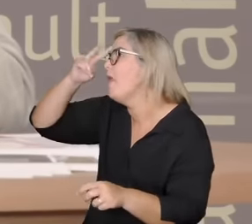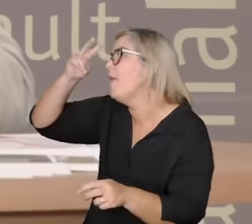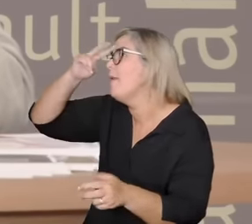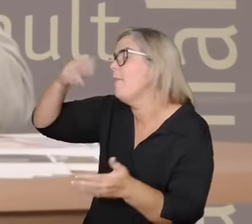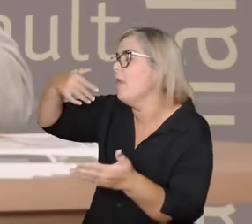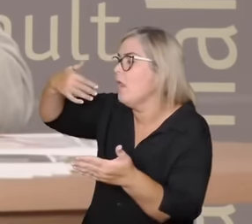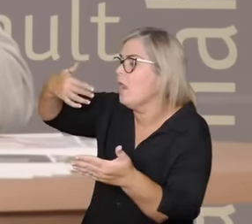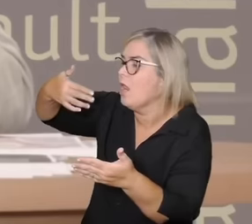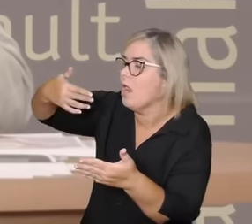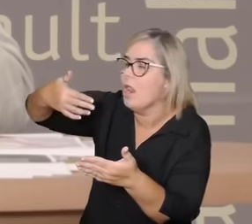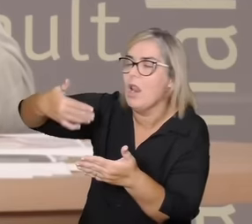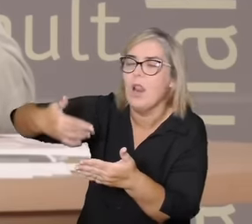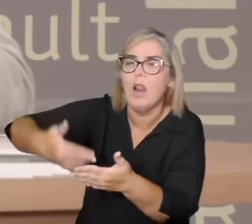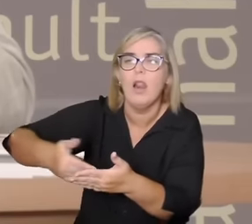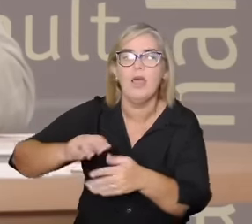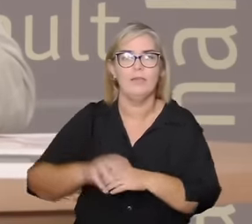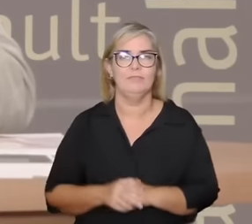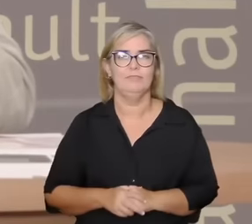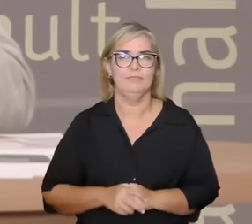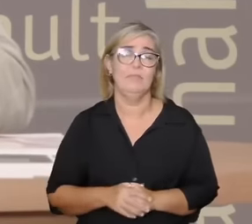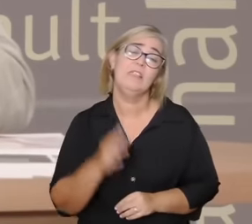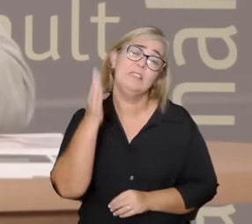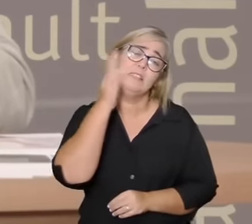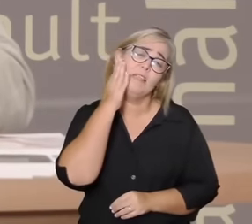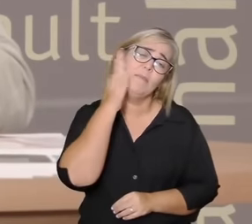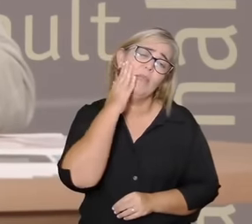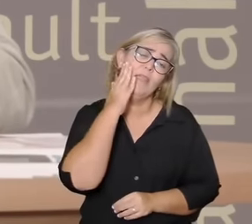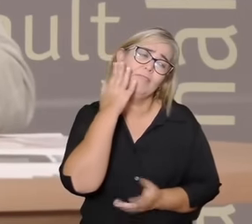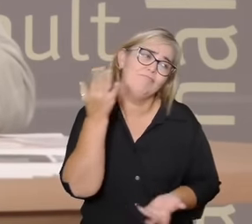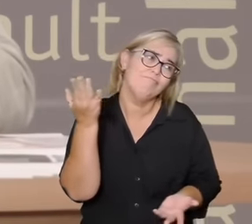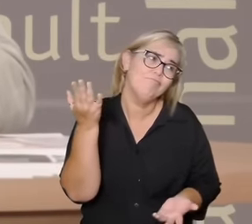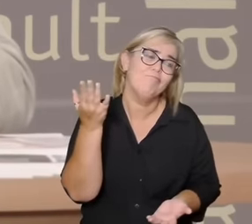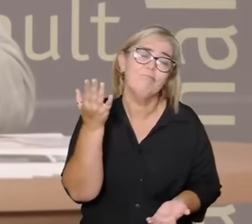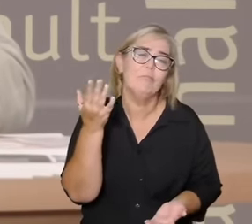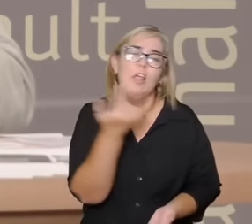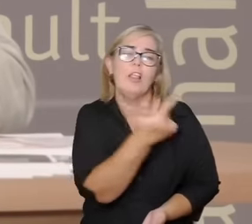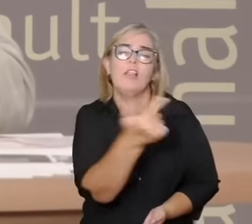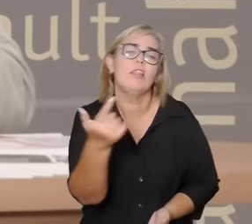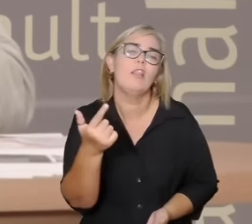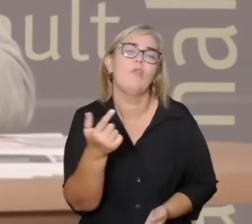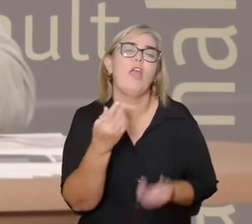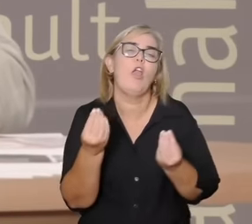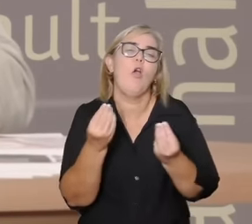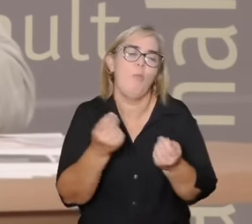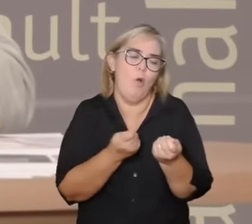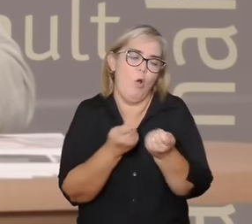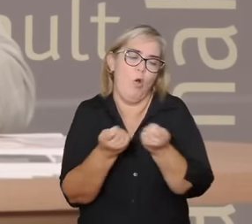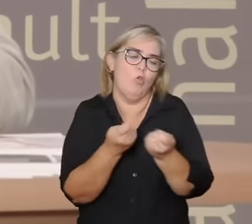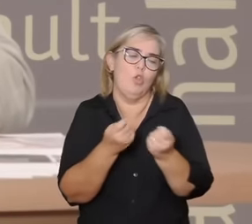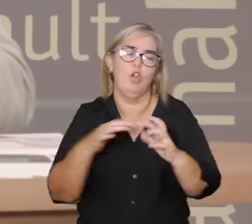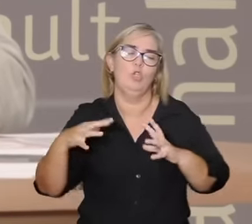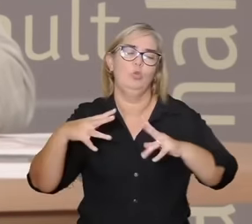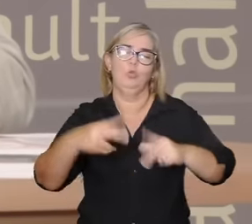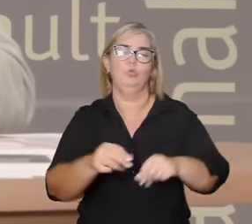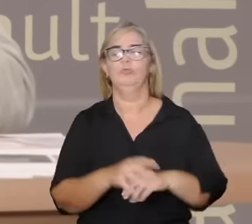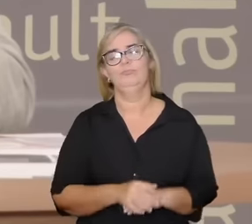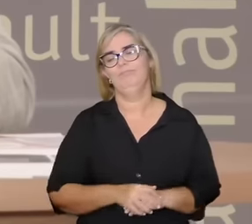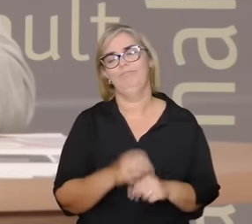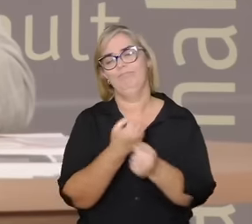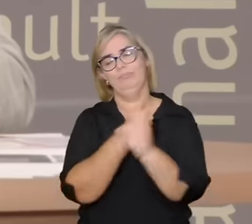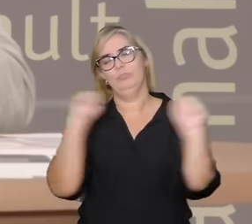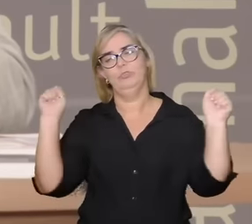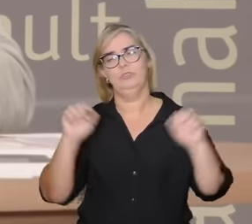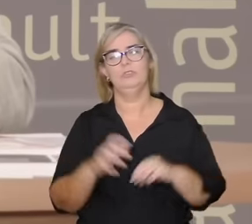reconhecendo que não temos controle dos acontecimentos não há controle é necessário